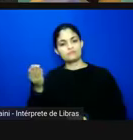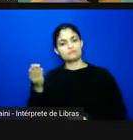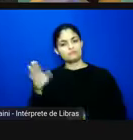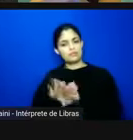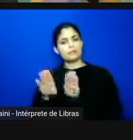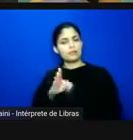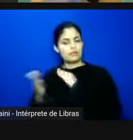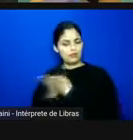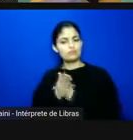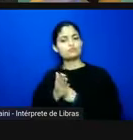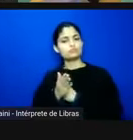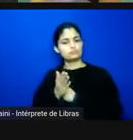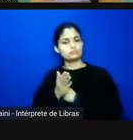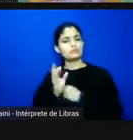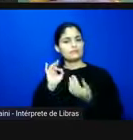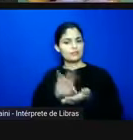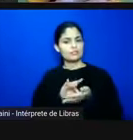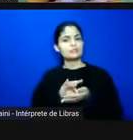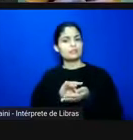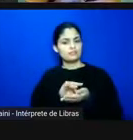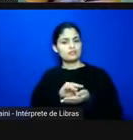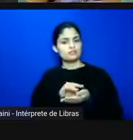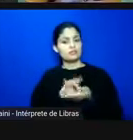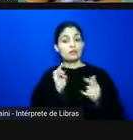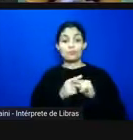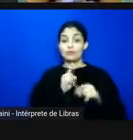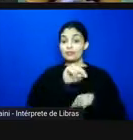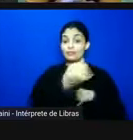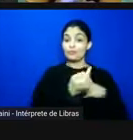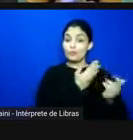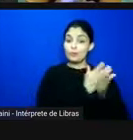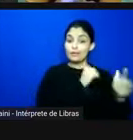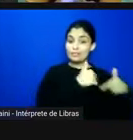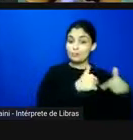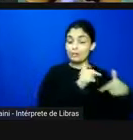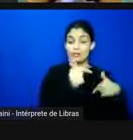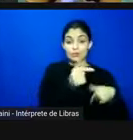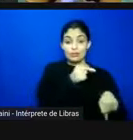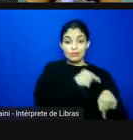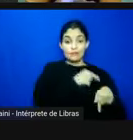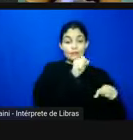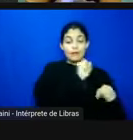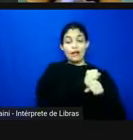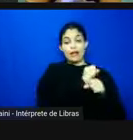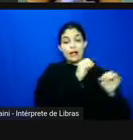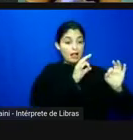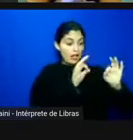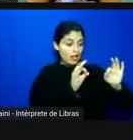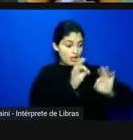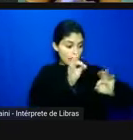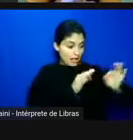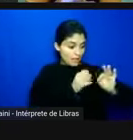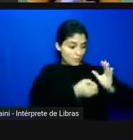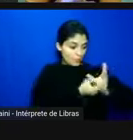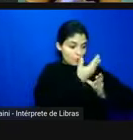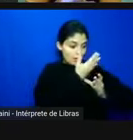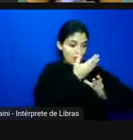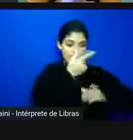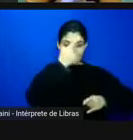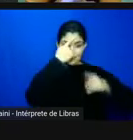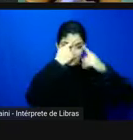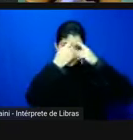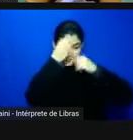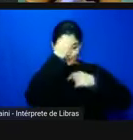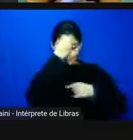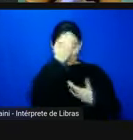depois a gente não tem tempo pra refletir é dar a aula né sem muito tempo pra refletir então